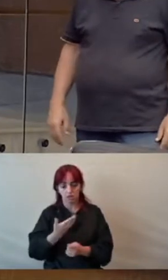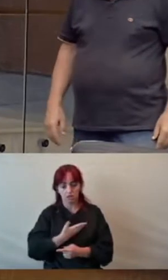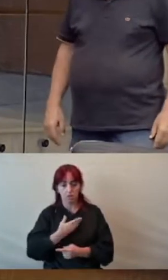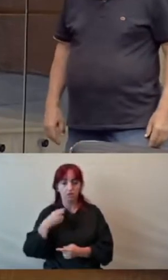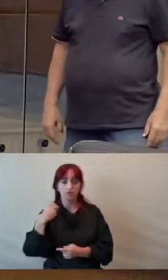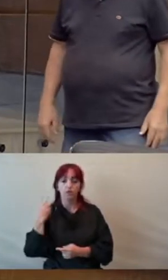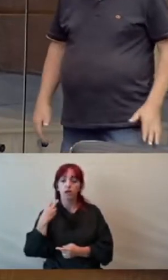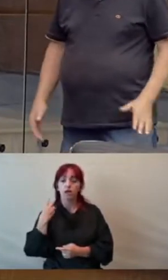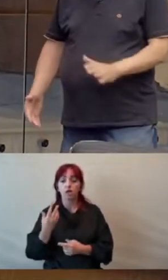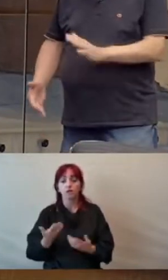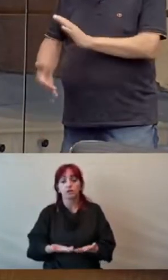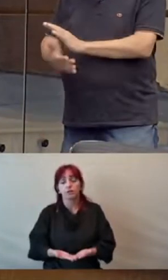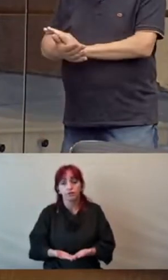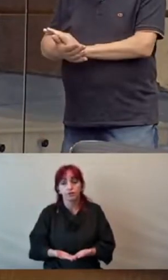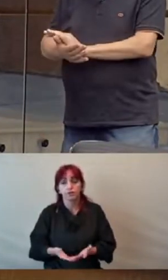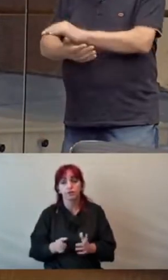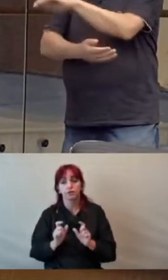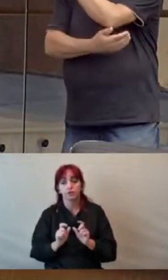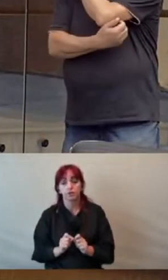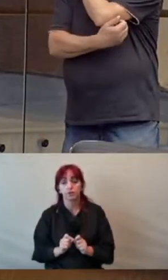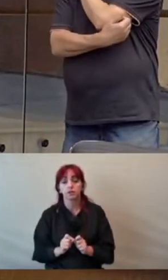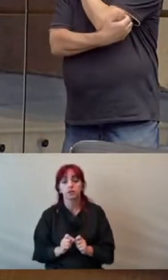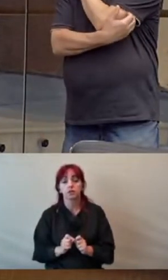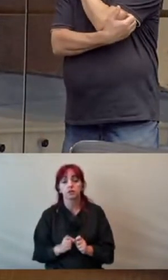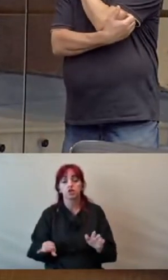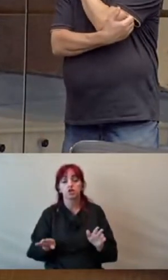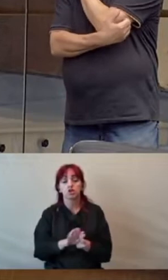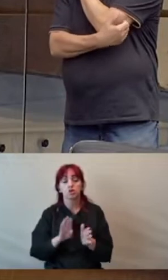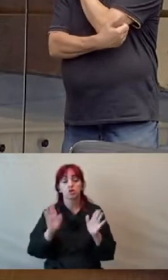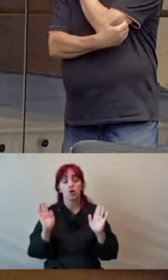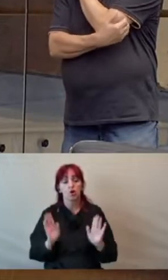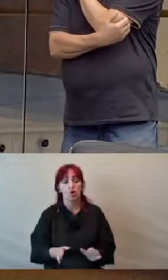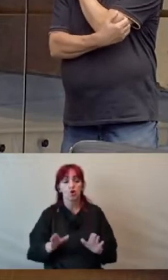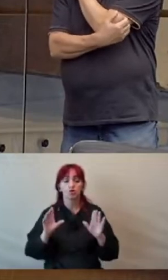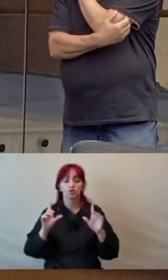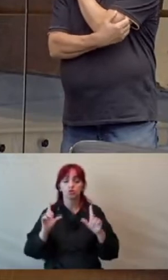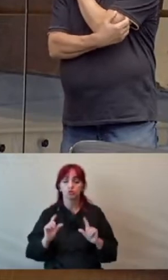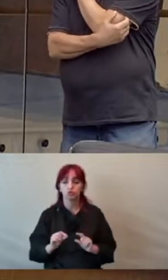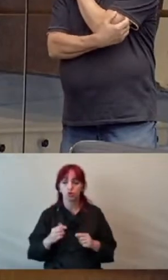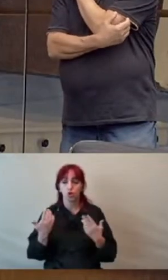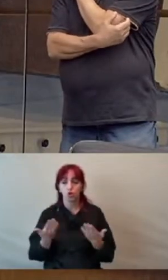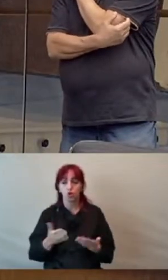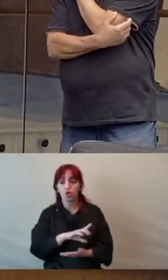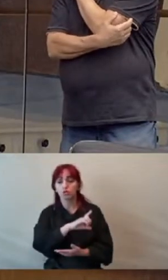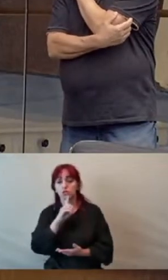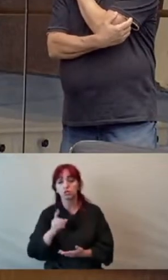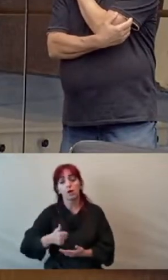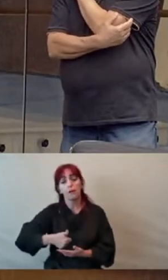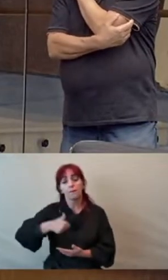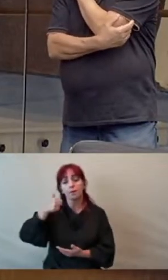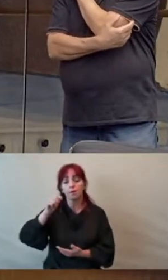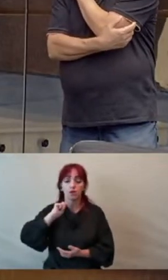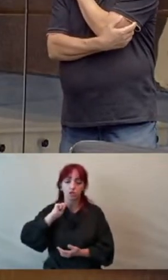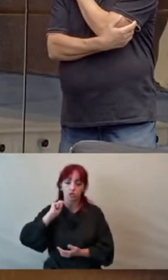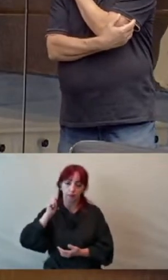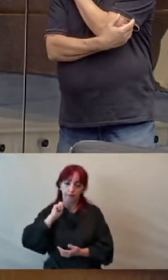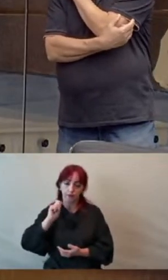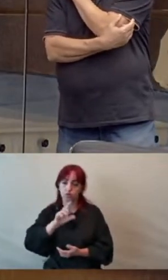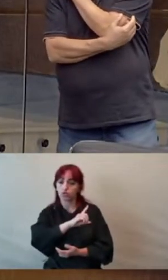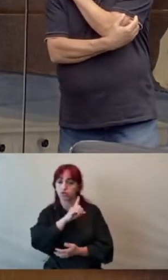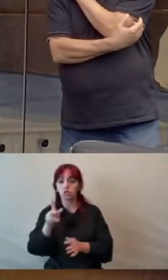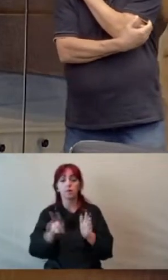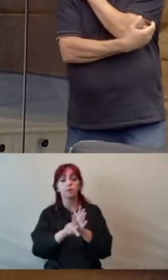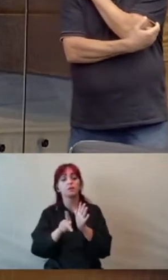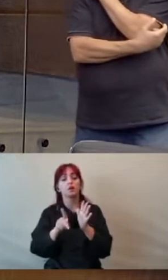Demorou para chegar hoje. Hoje, dia 1º de abril, dia da mentira. E eu jamais